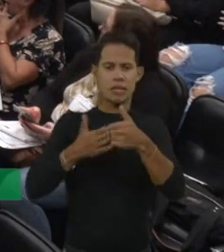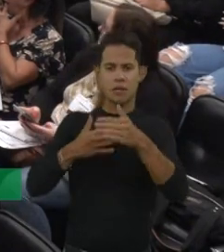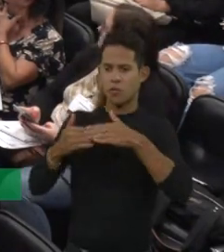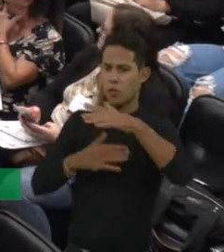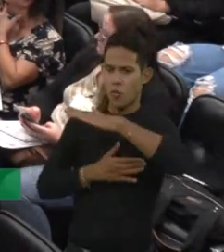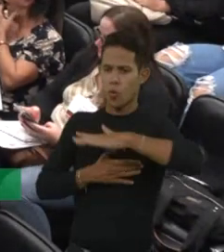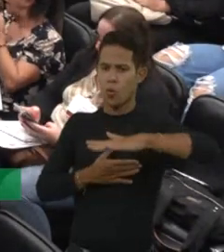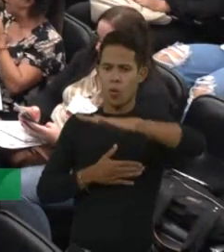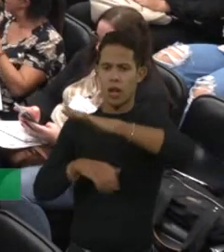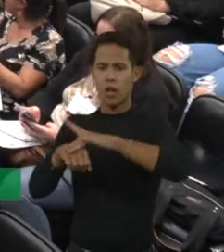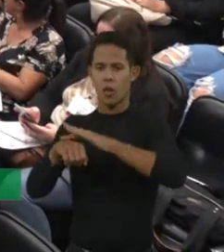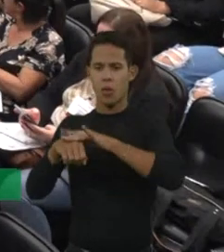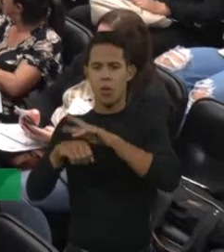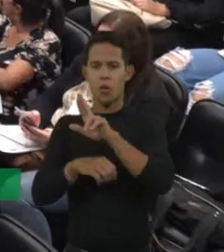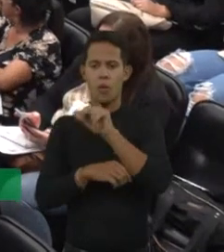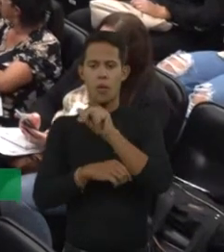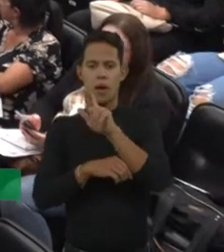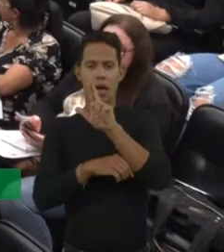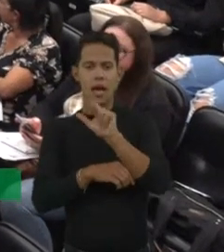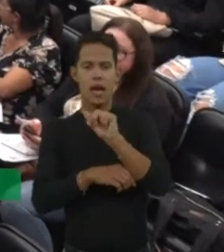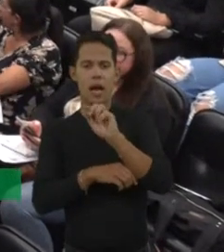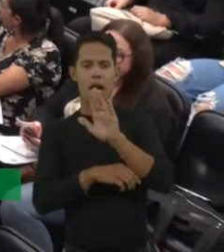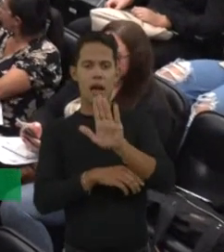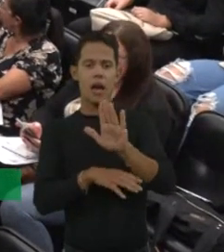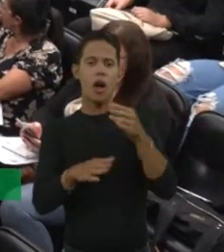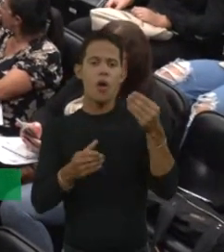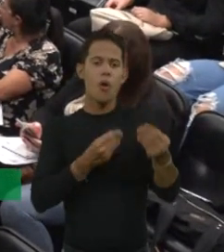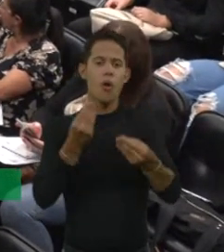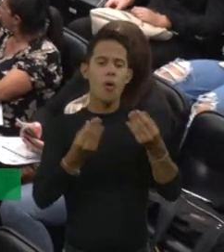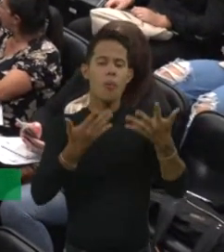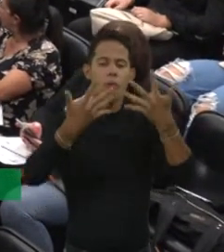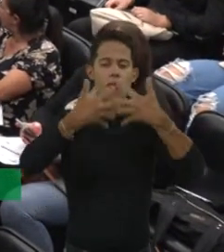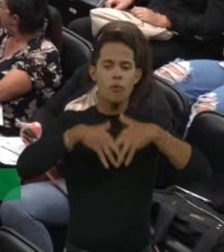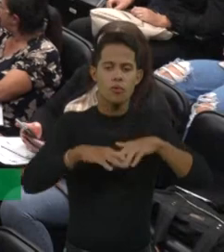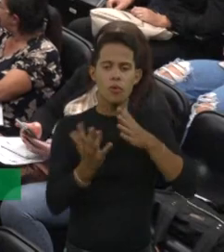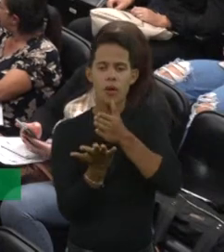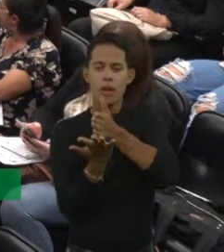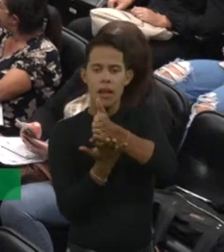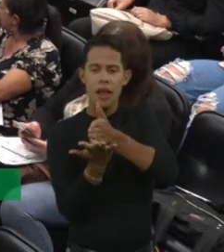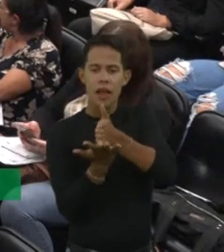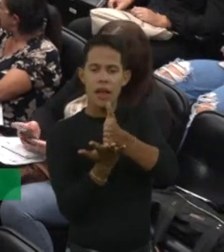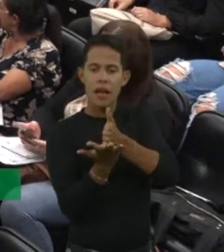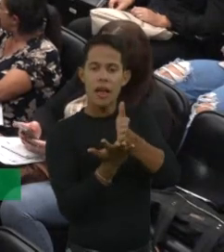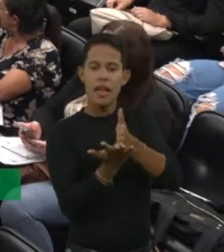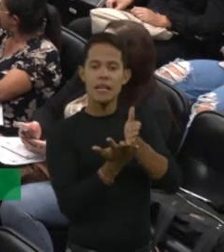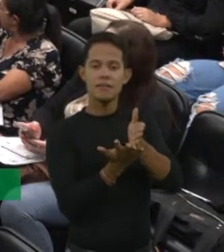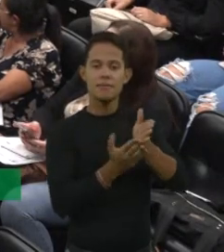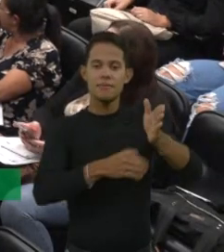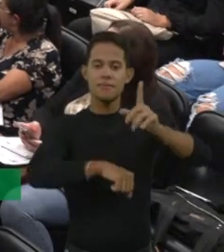funciona a triagem, já que é tão difícil o exame genético na doação de sangue?